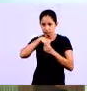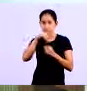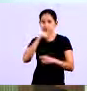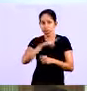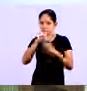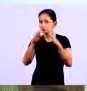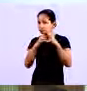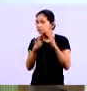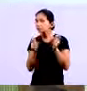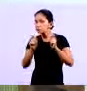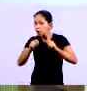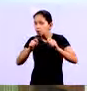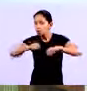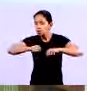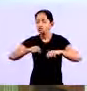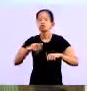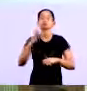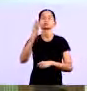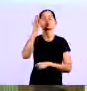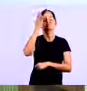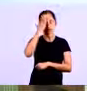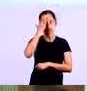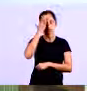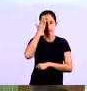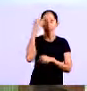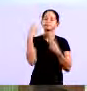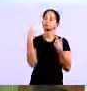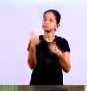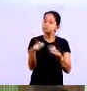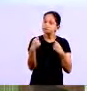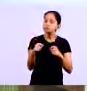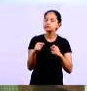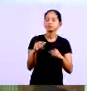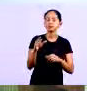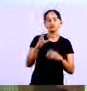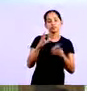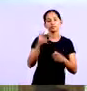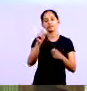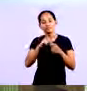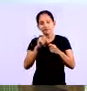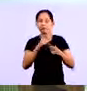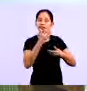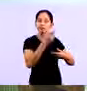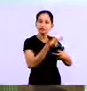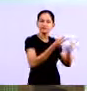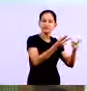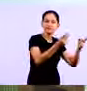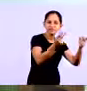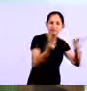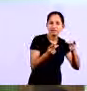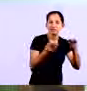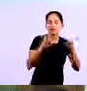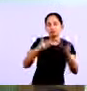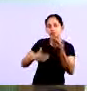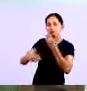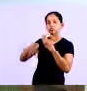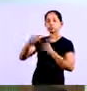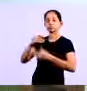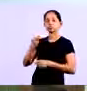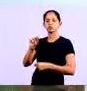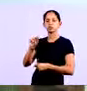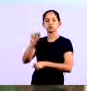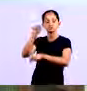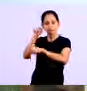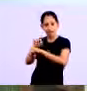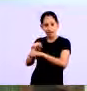você pode aumentar o seu ciclo de vendas nisso você vai girar mais o seu estoque mas em compensação você vai diminuir o giro de recursos